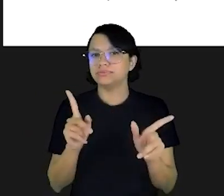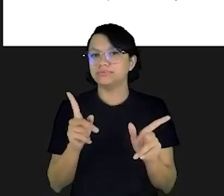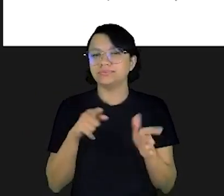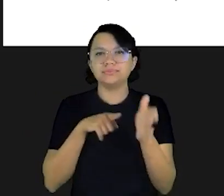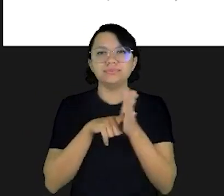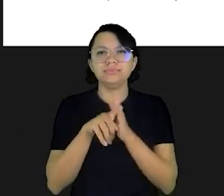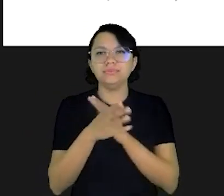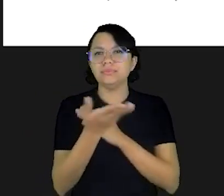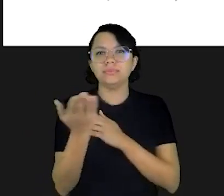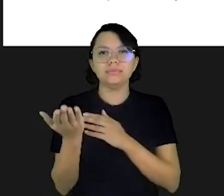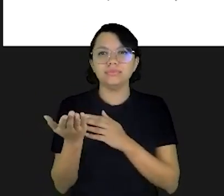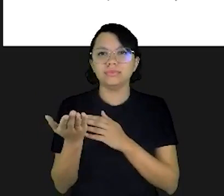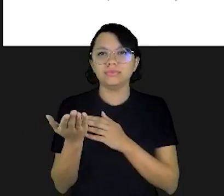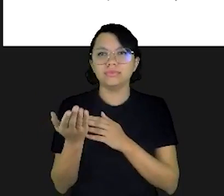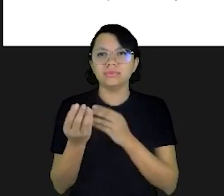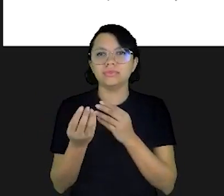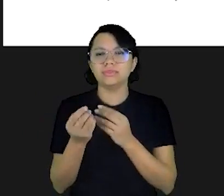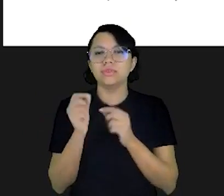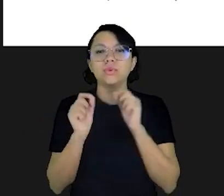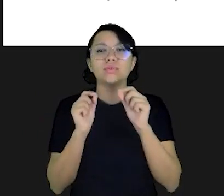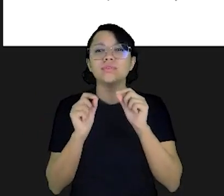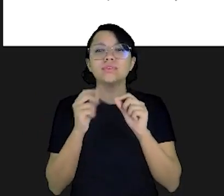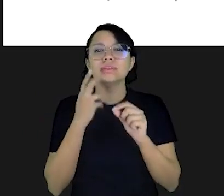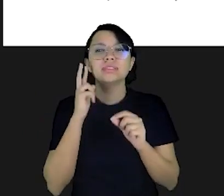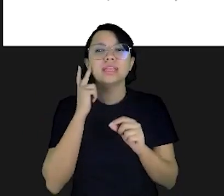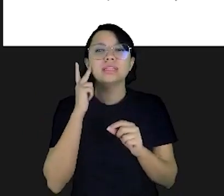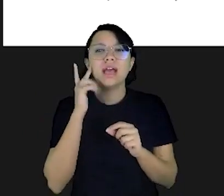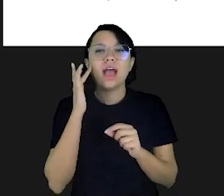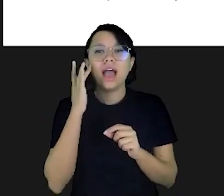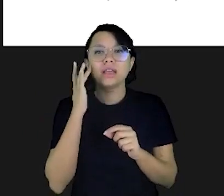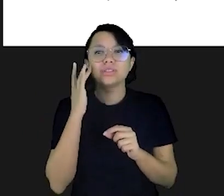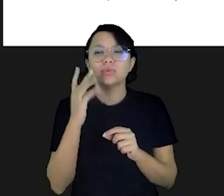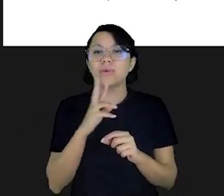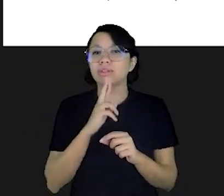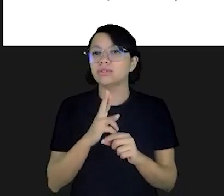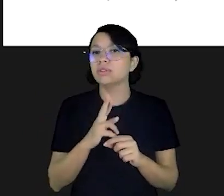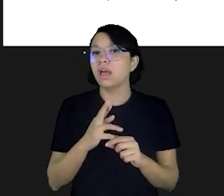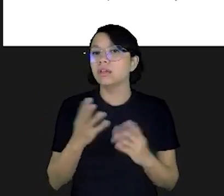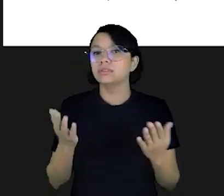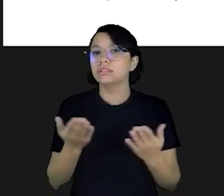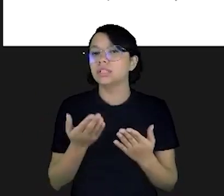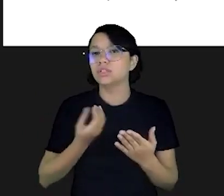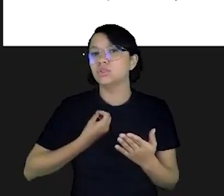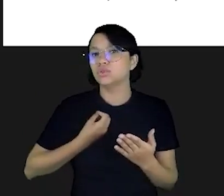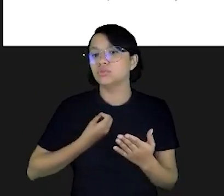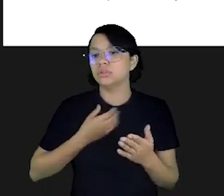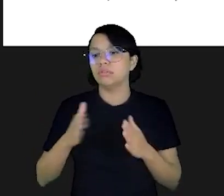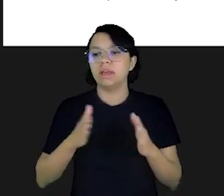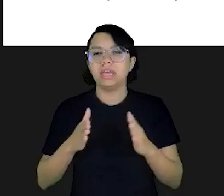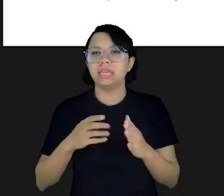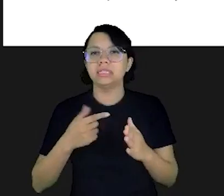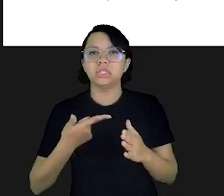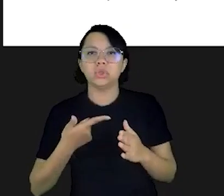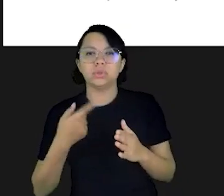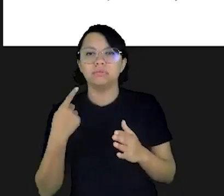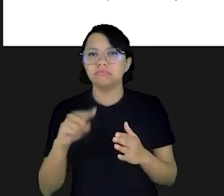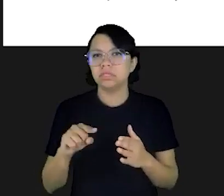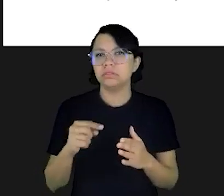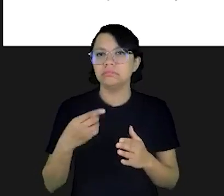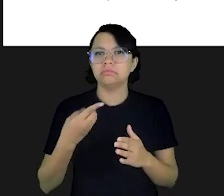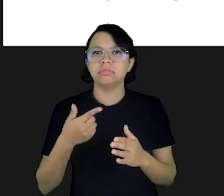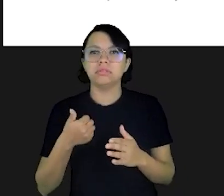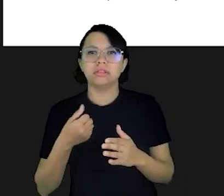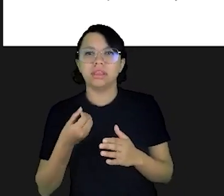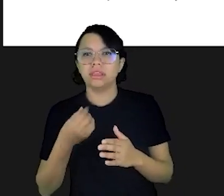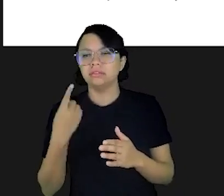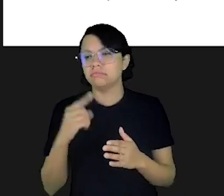E eu pergunto para vocês, qual vocês acham que é o resultado deste número? O número entre dois mil e dez mil? Maior que dez mil?